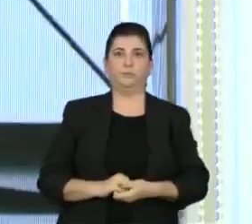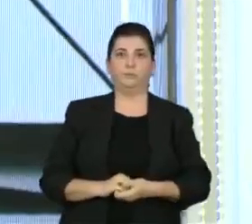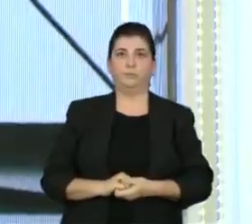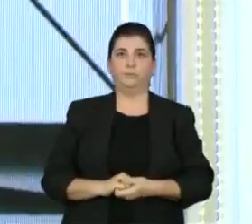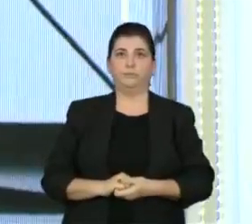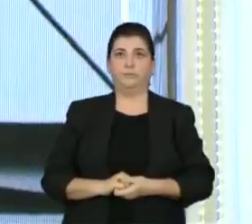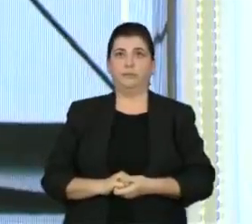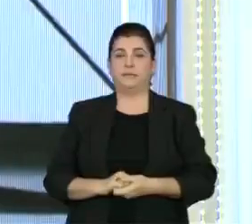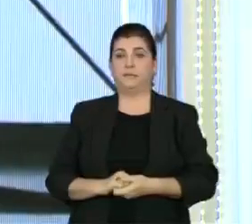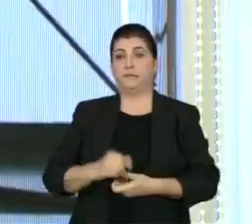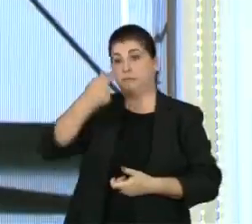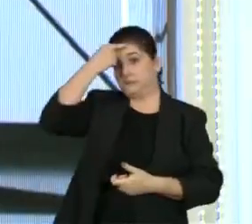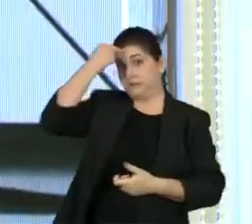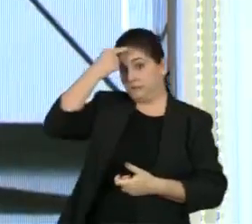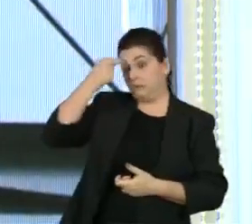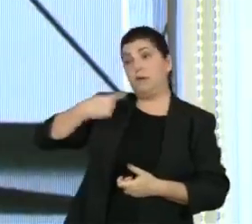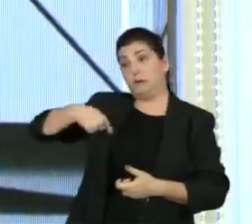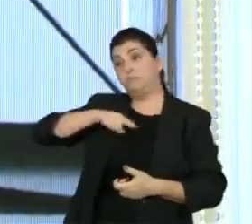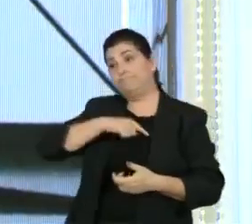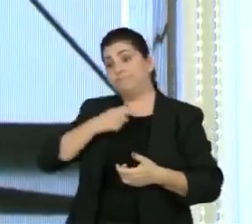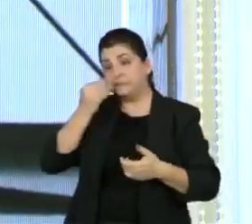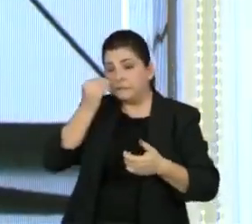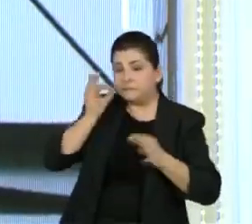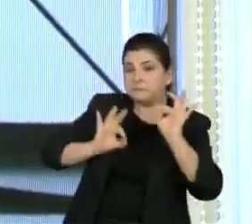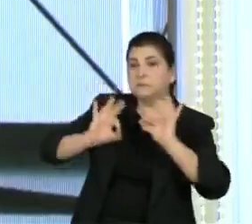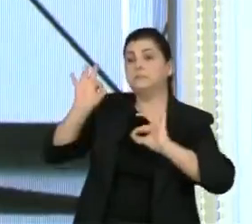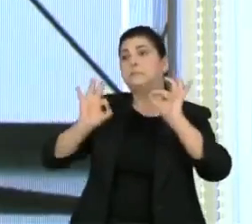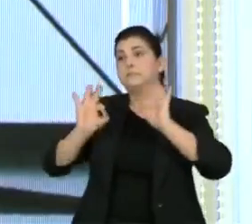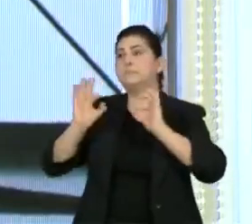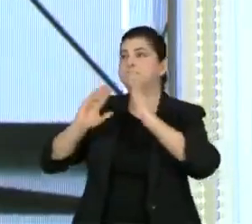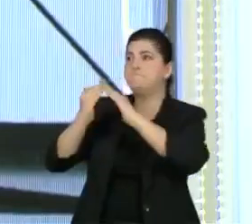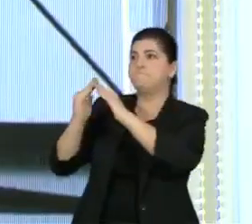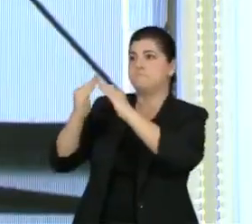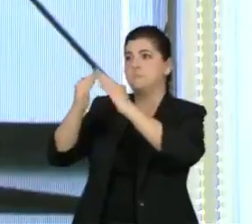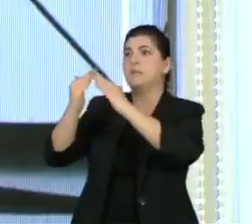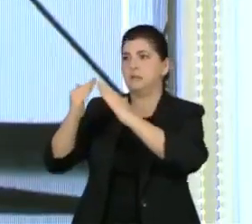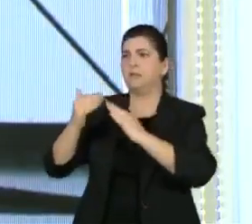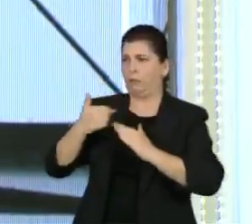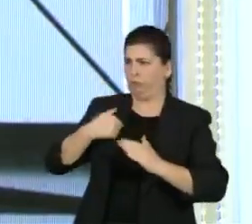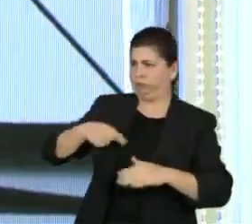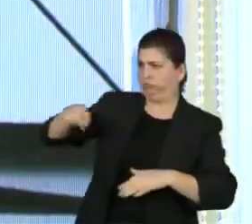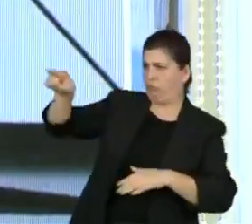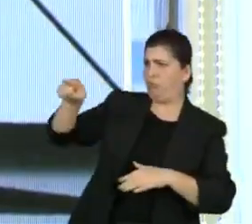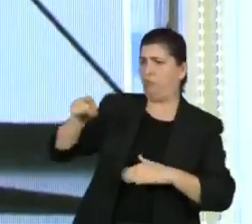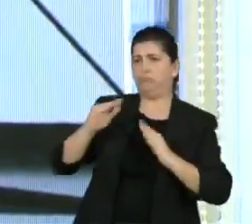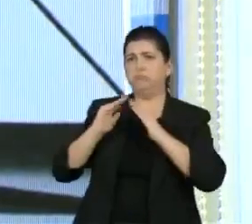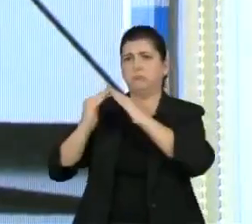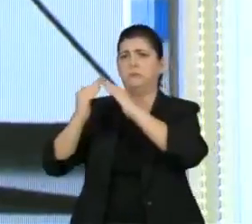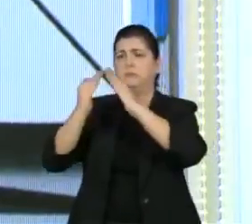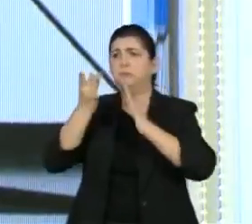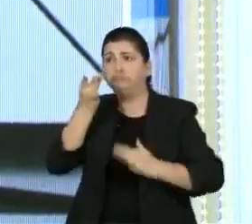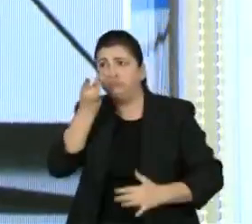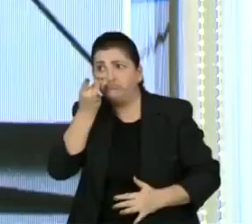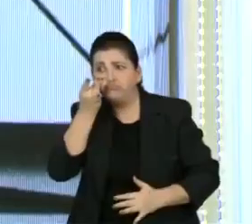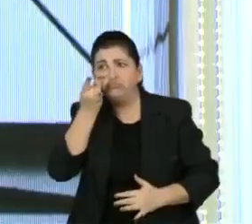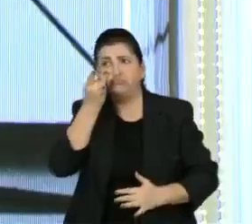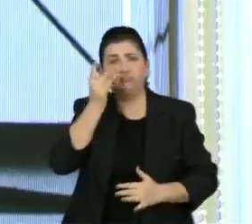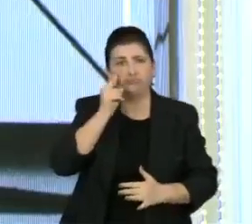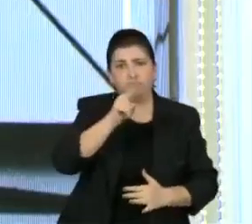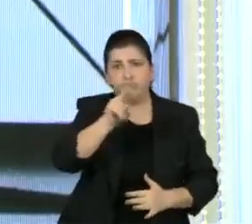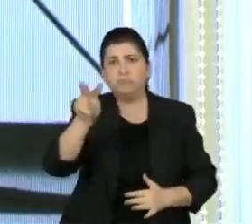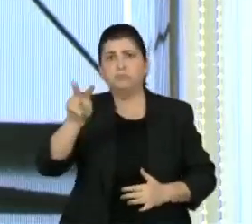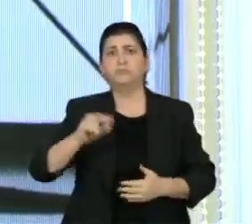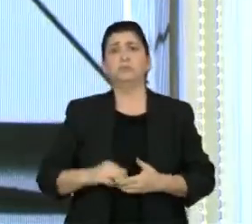para a gente mexer com as comunidades, e hoje eu estive na Heliópolis, a gente precisa primeiro fazer a regularização